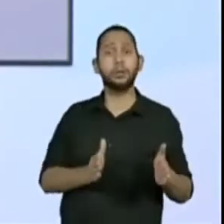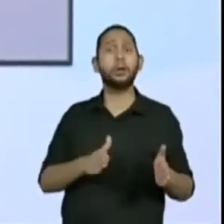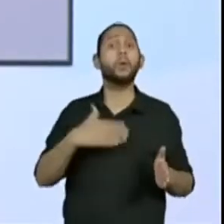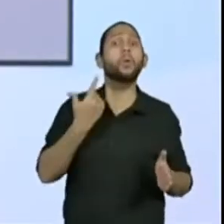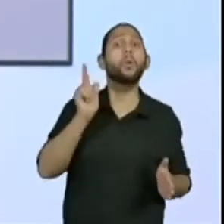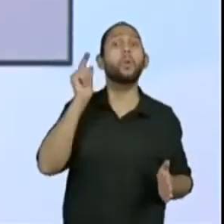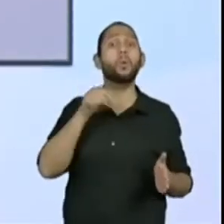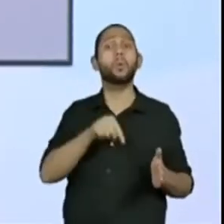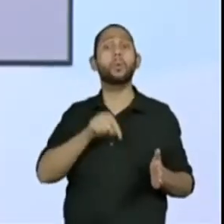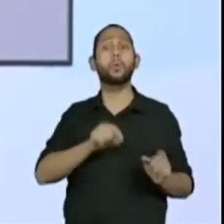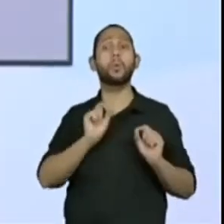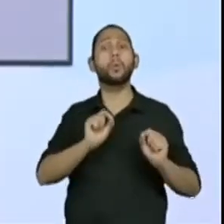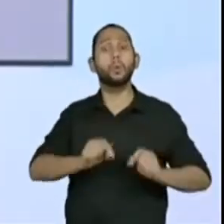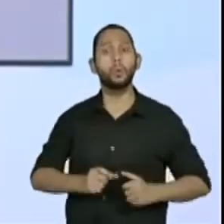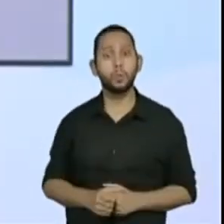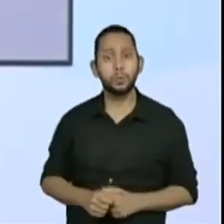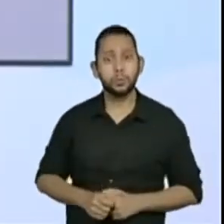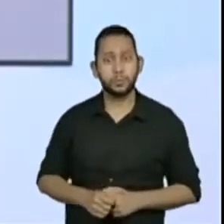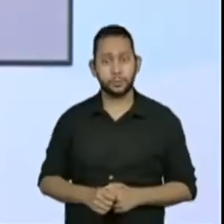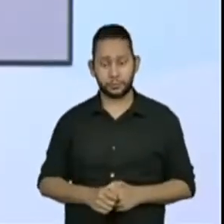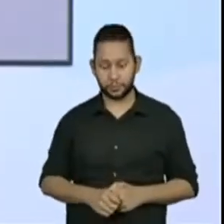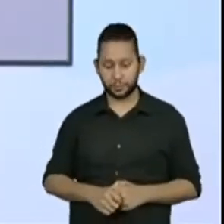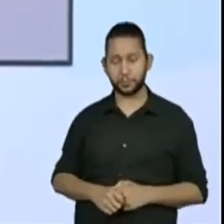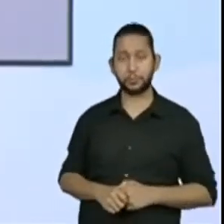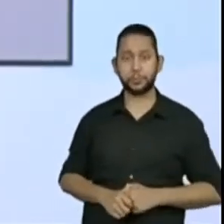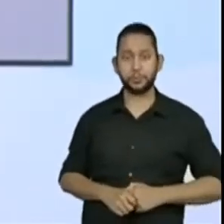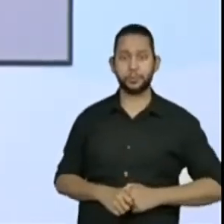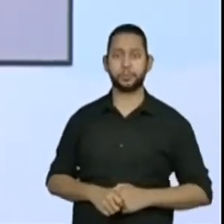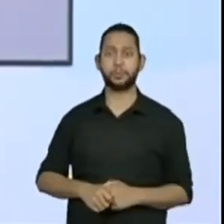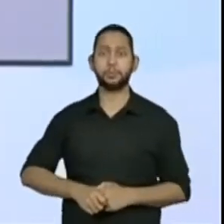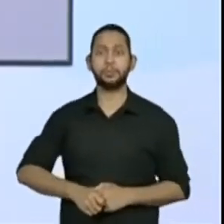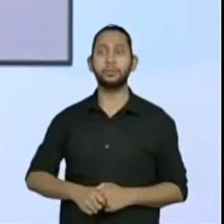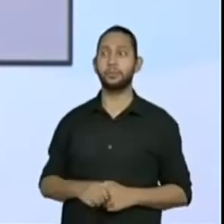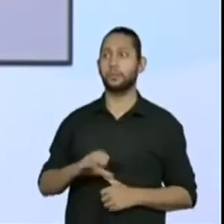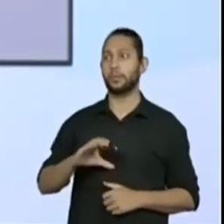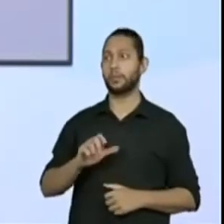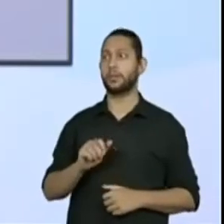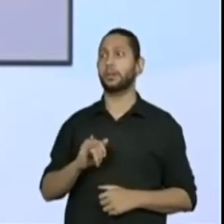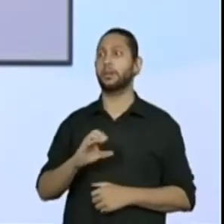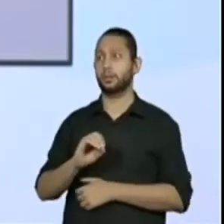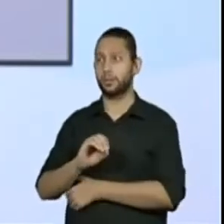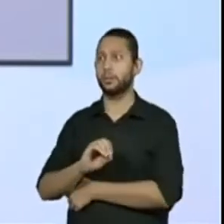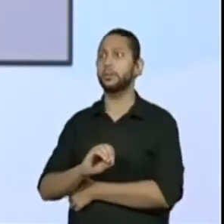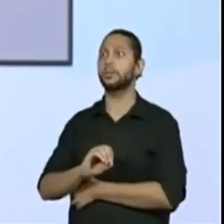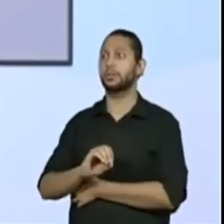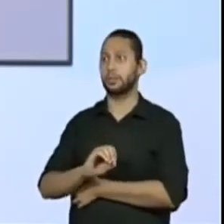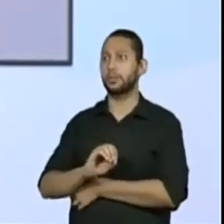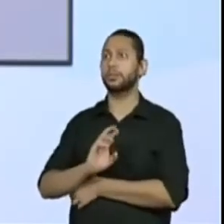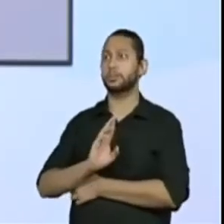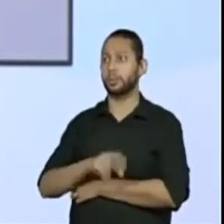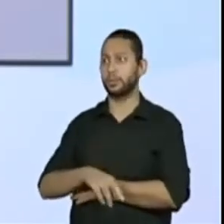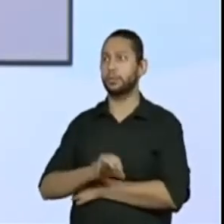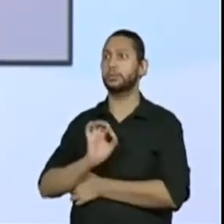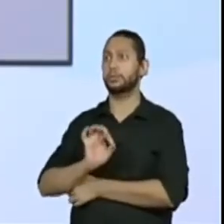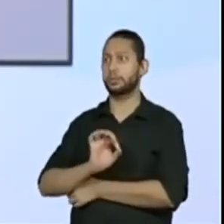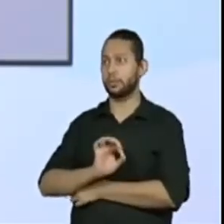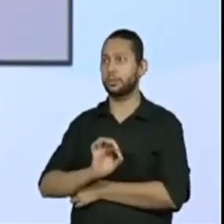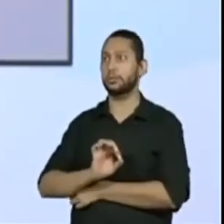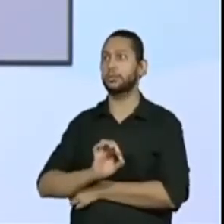Qual será a sequência? E aí, ó, o Caio disse já a resposta. Que mais?